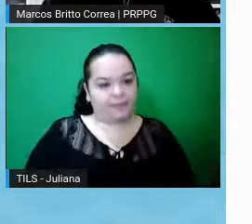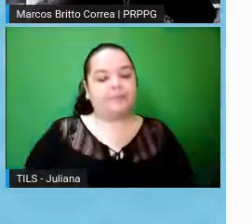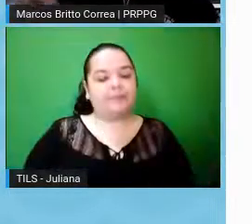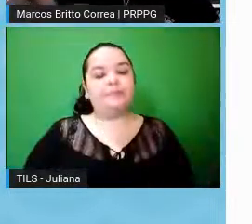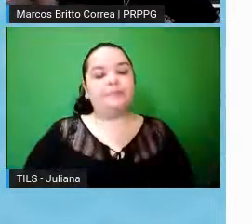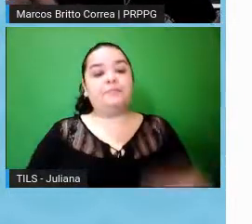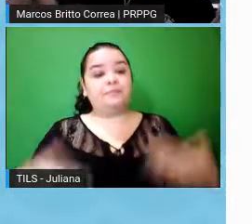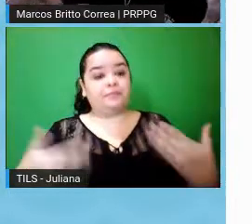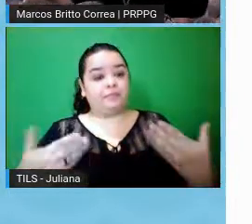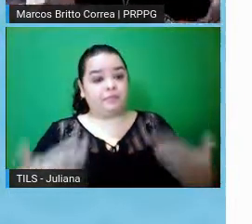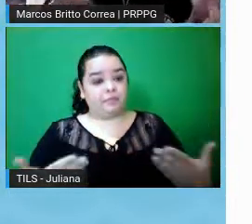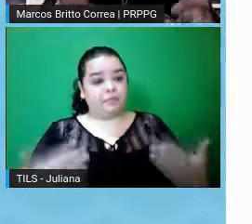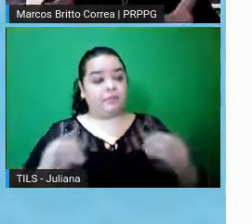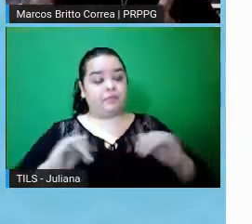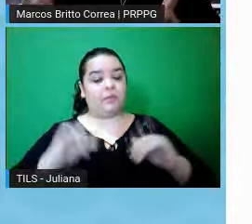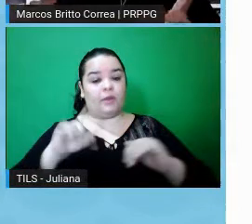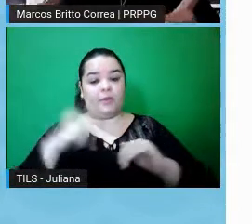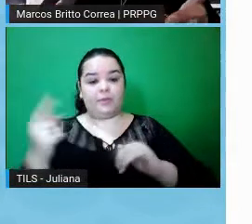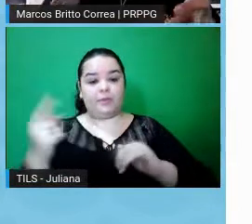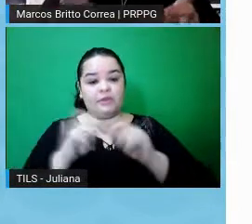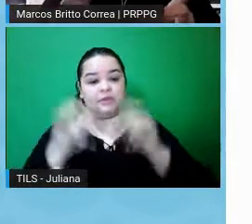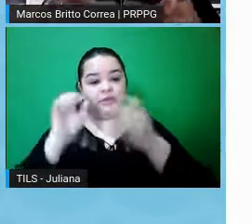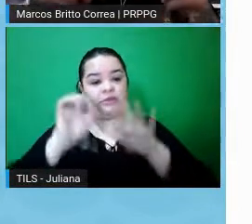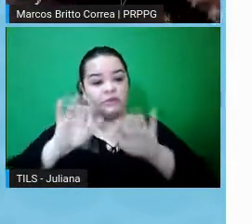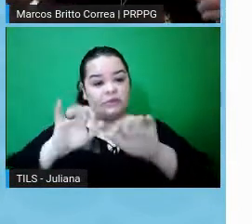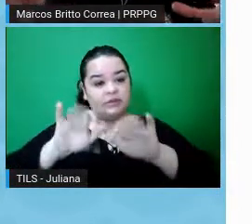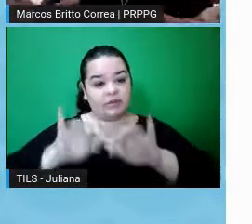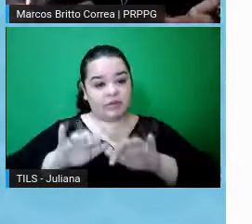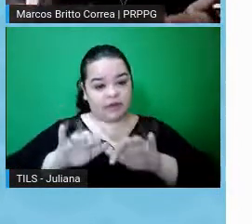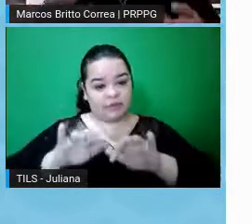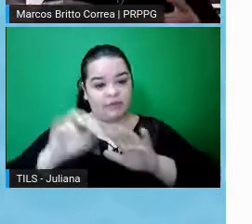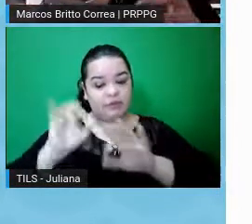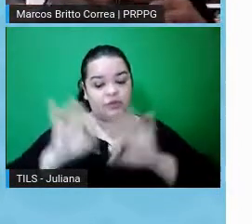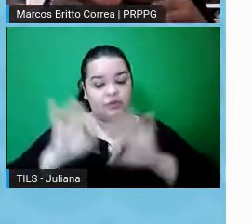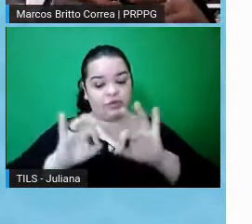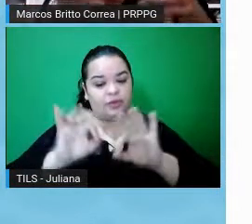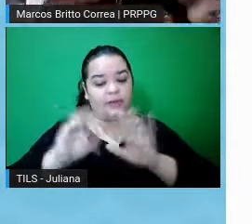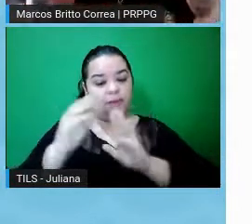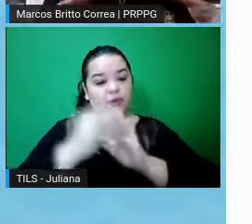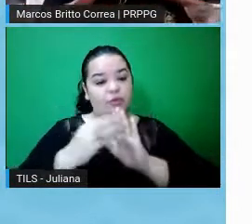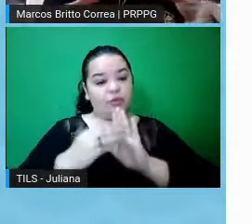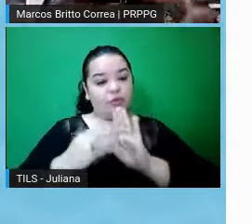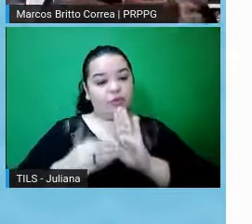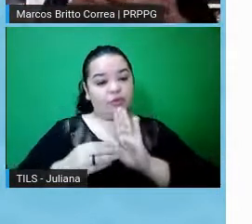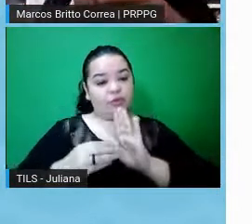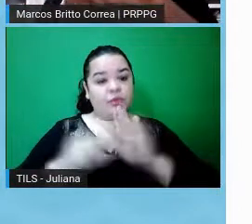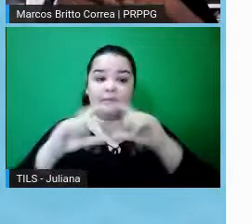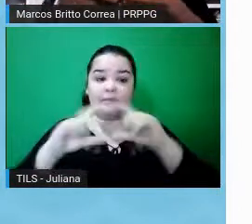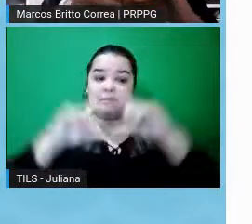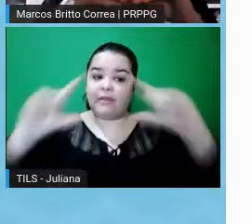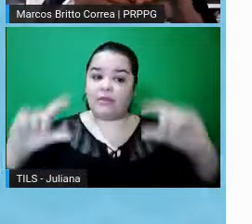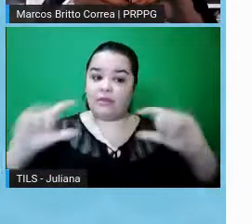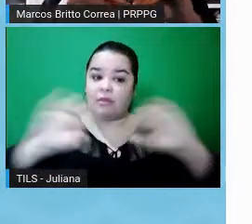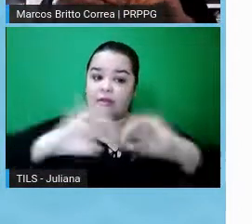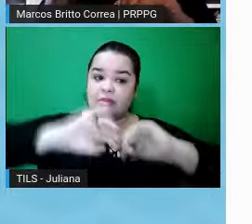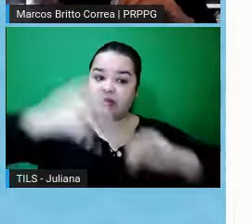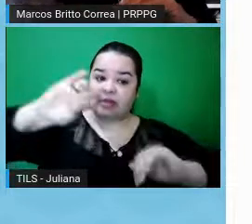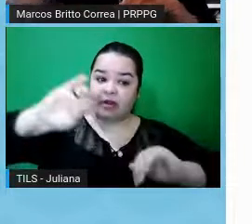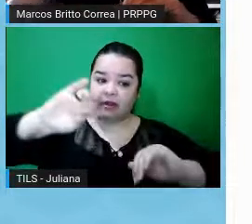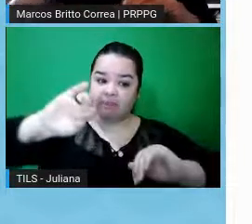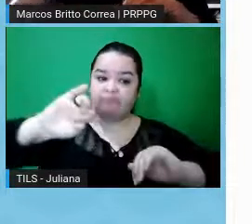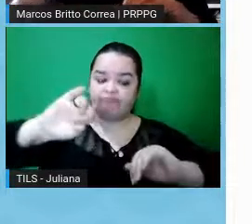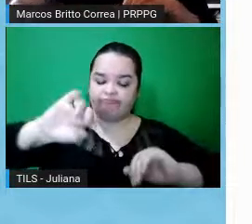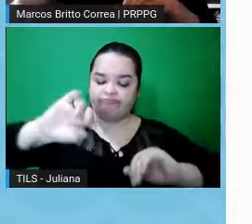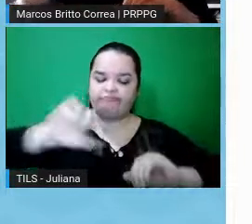E aí, separado, né, quando a gente escreve o projeto, geralmente isso vem dentro da metodologia, mas na plataforma é separado. Os